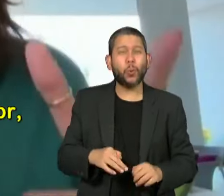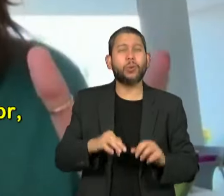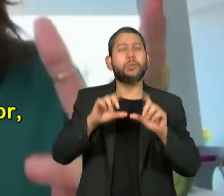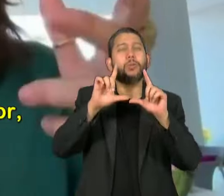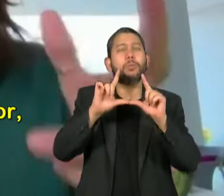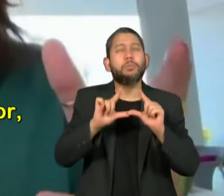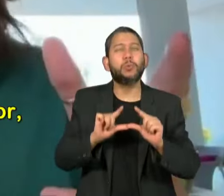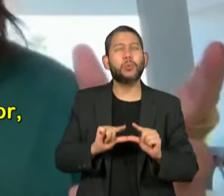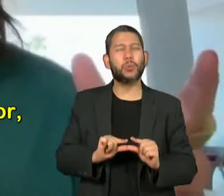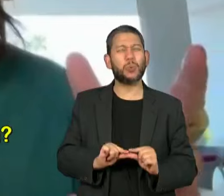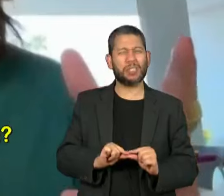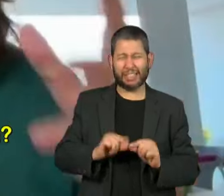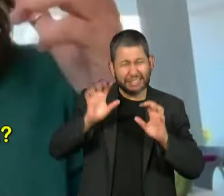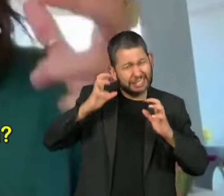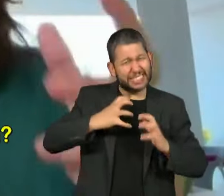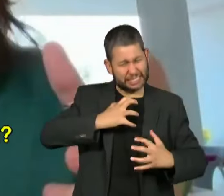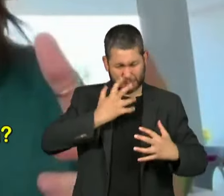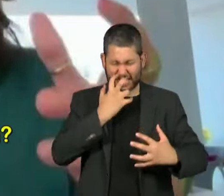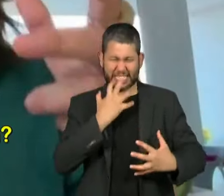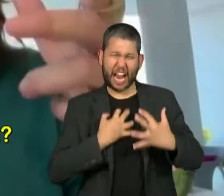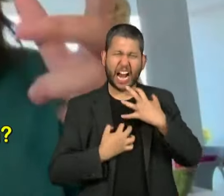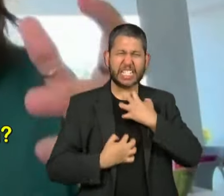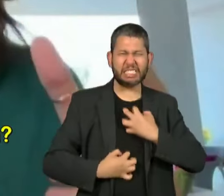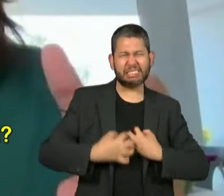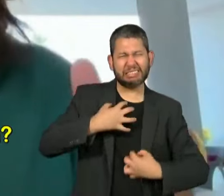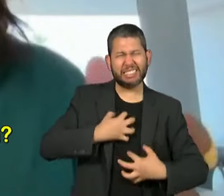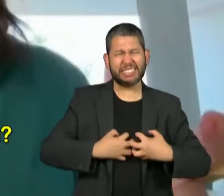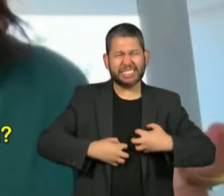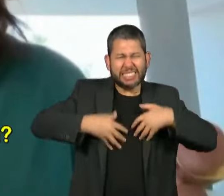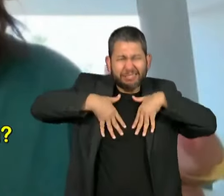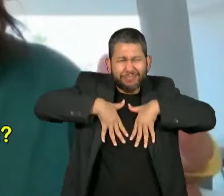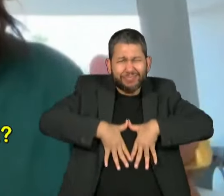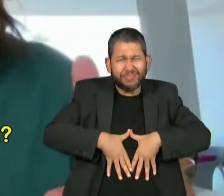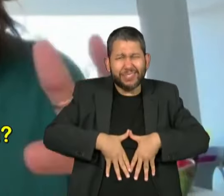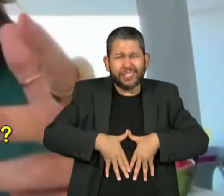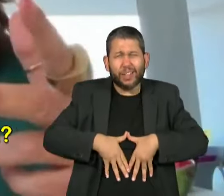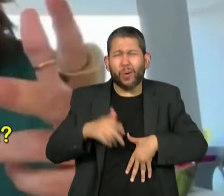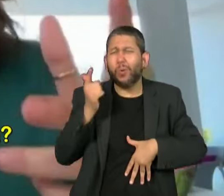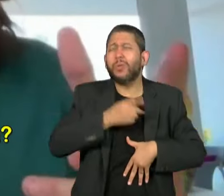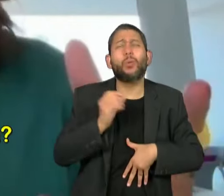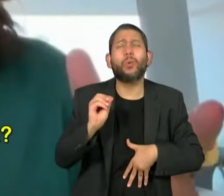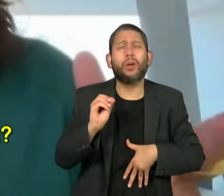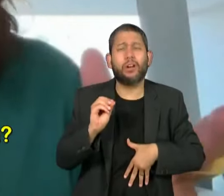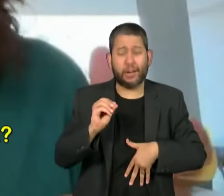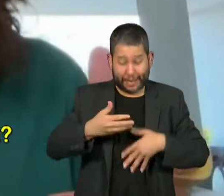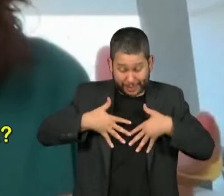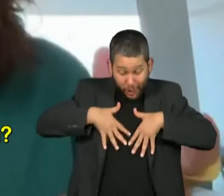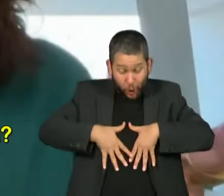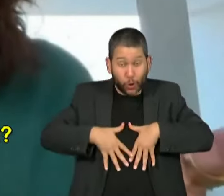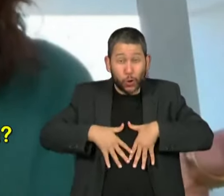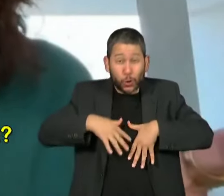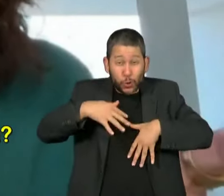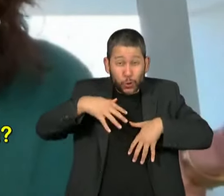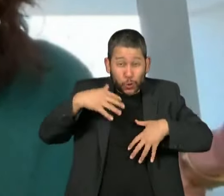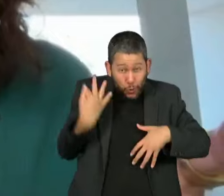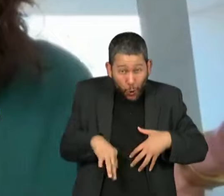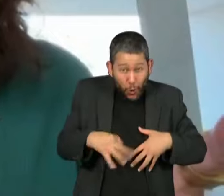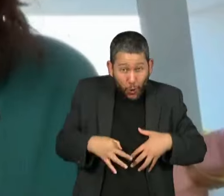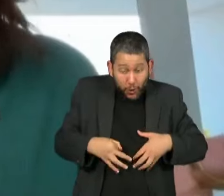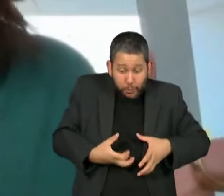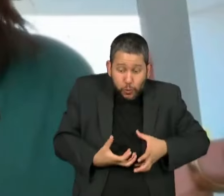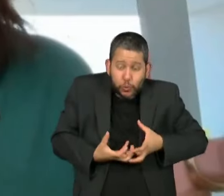dolor lacerante e terrível, não te queme as entrañas, é dar-lhe uma utilidade. E, que utilidade tem?